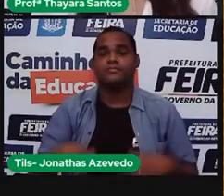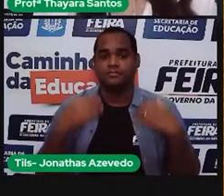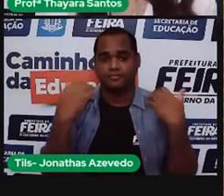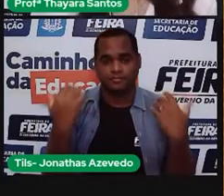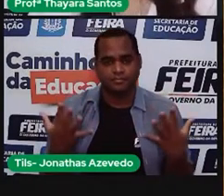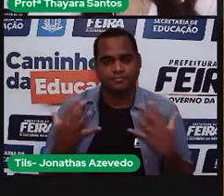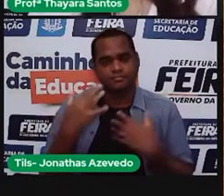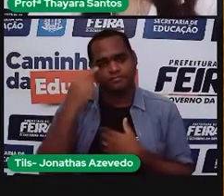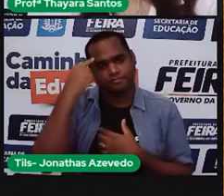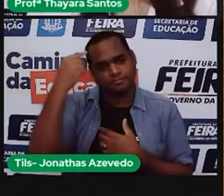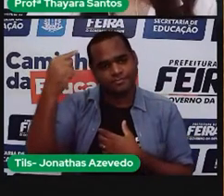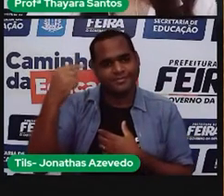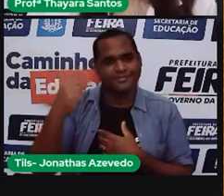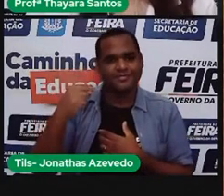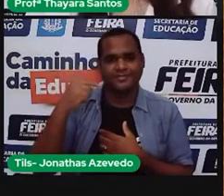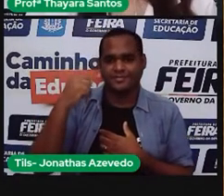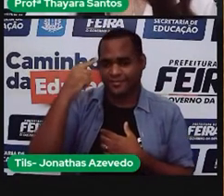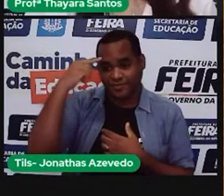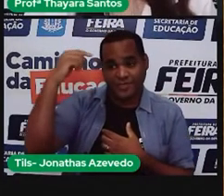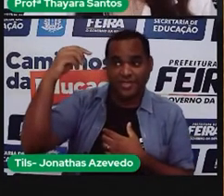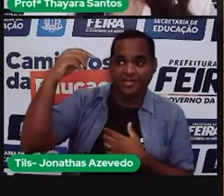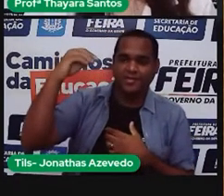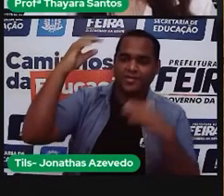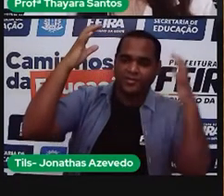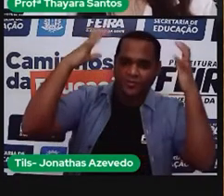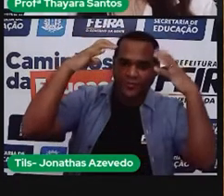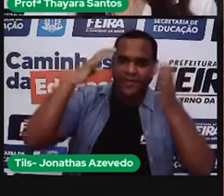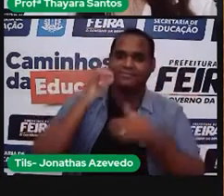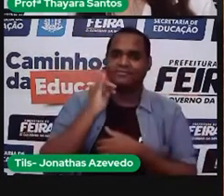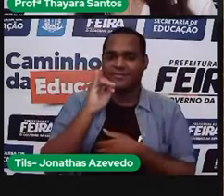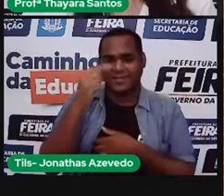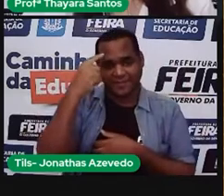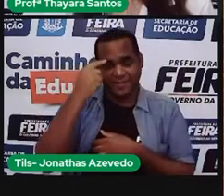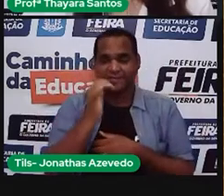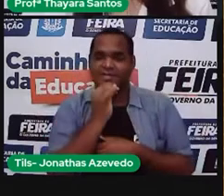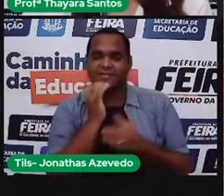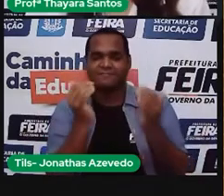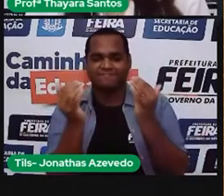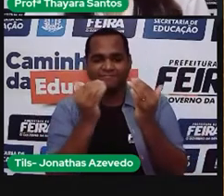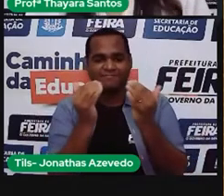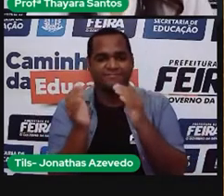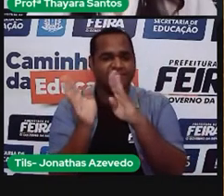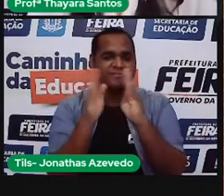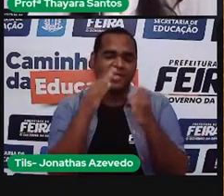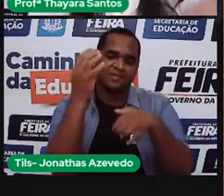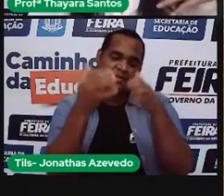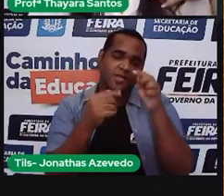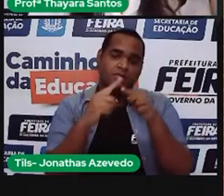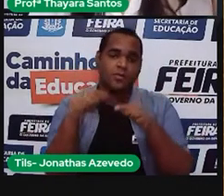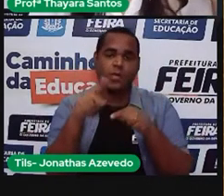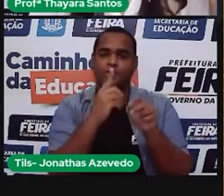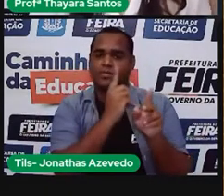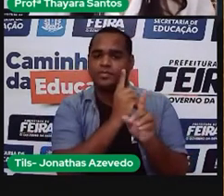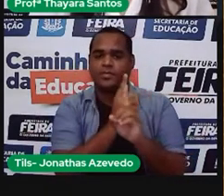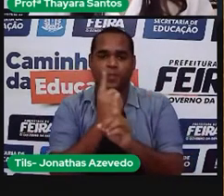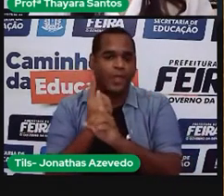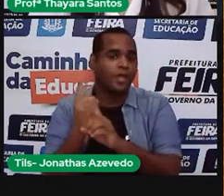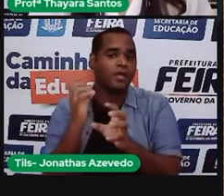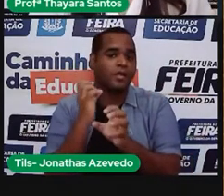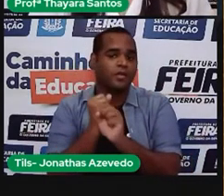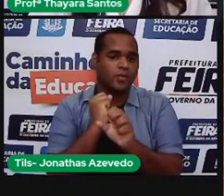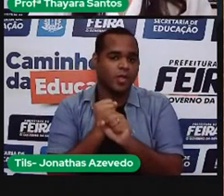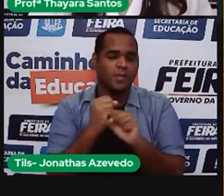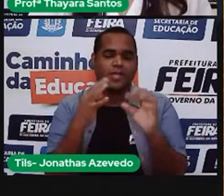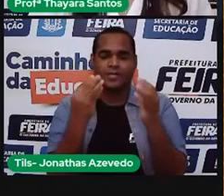Então, pensando no nosso chuveiro elétrico, que a gente viu no exemplo anterior, a gente, para encontrar o valor total